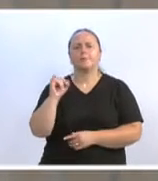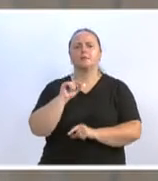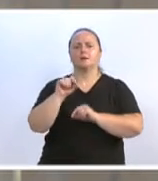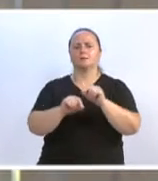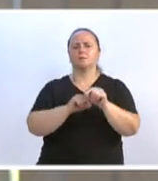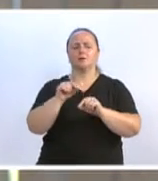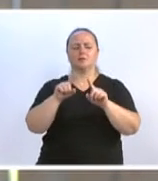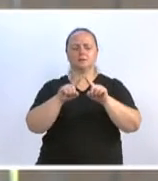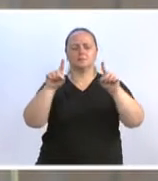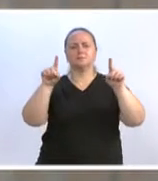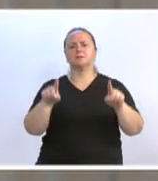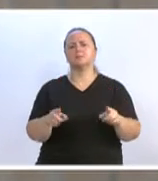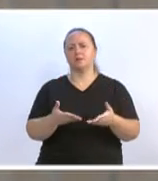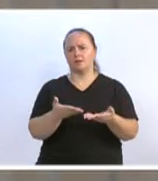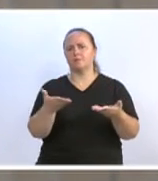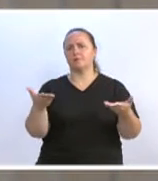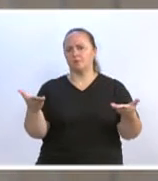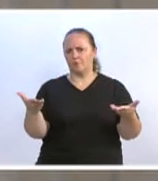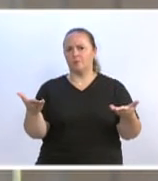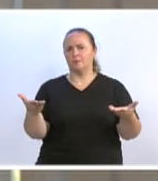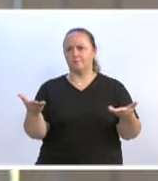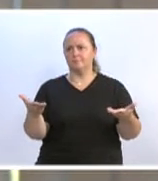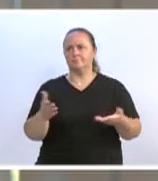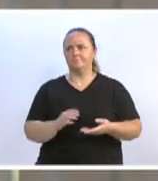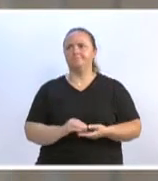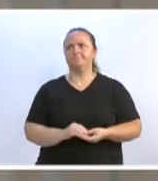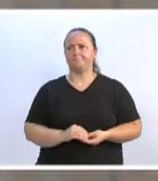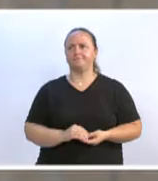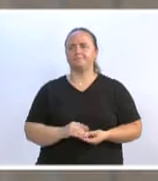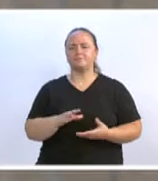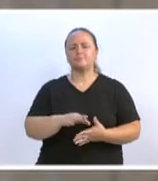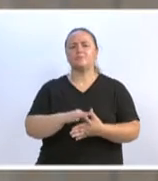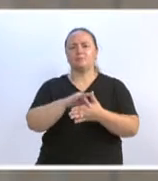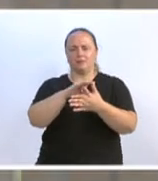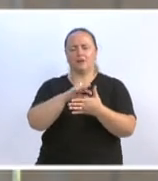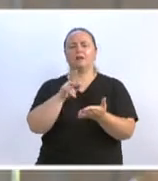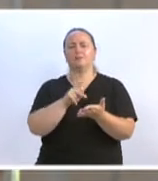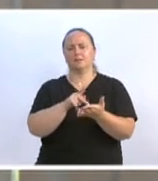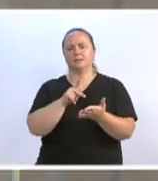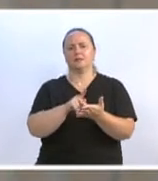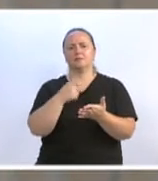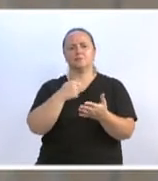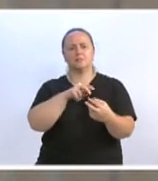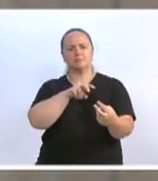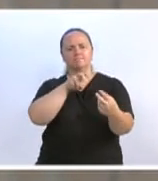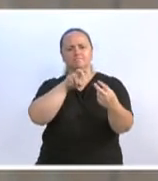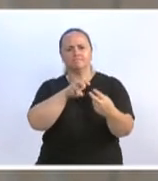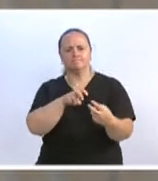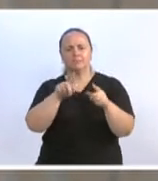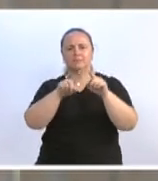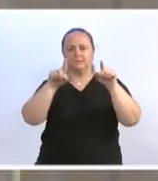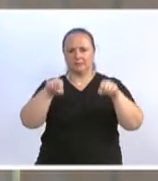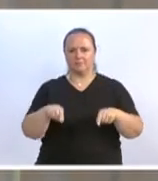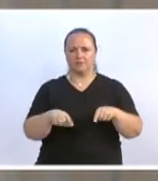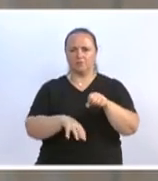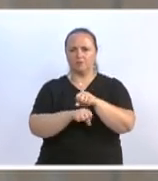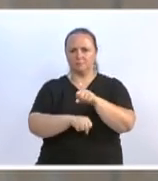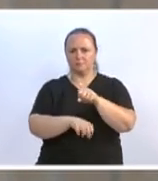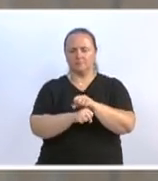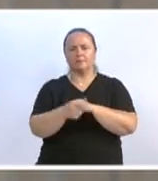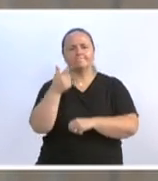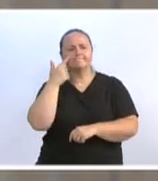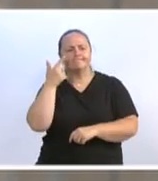Servidores daquela casa, eu acho que nós, o líder do governo, temos que sentar com os servidores do CETERB para atender as suas